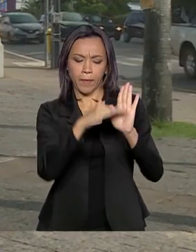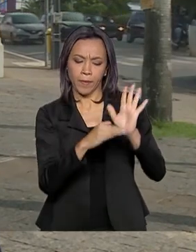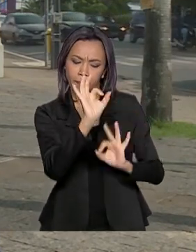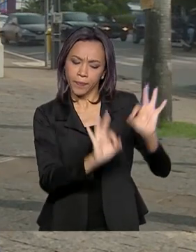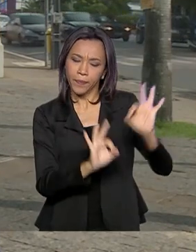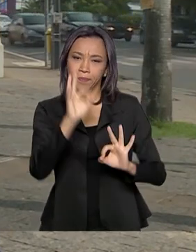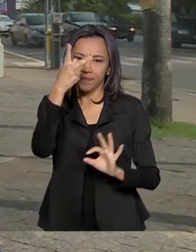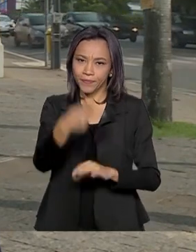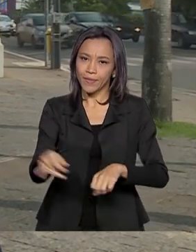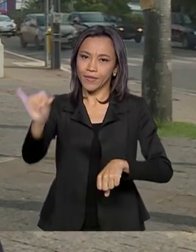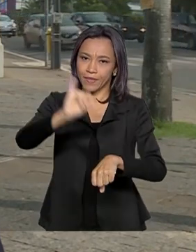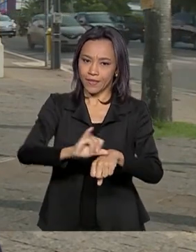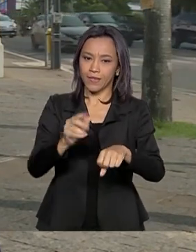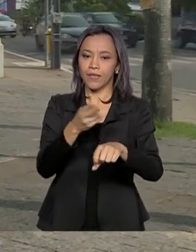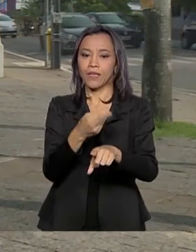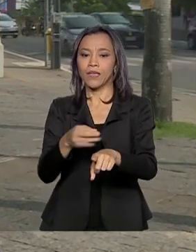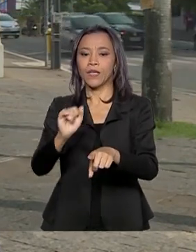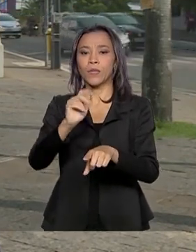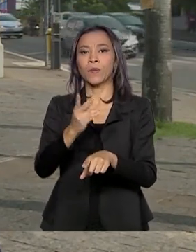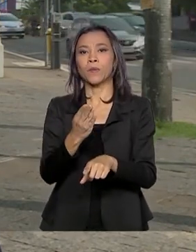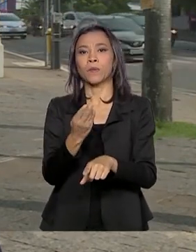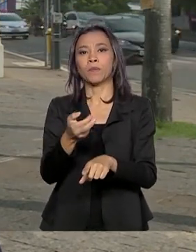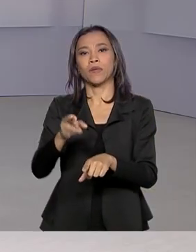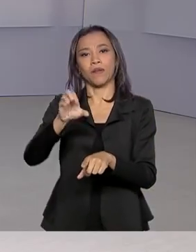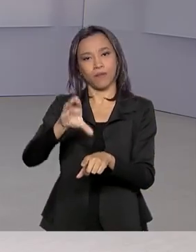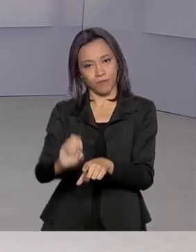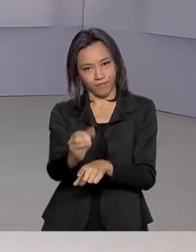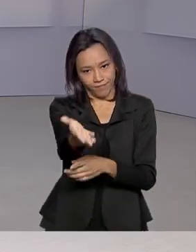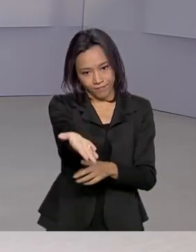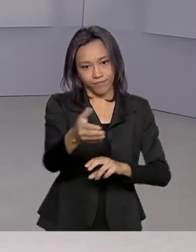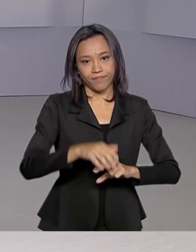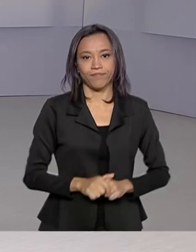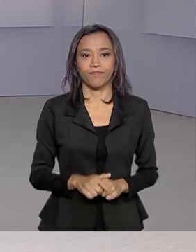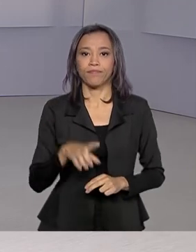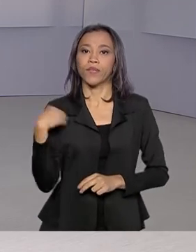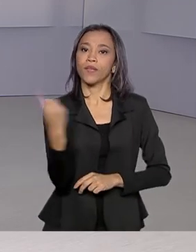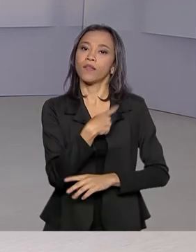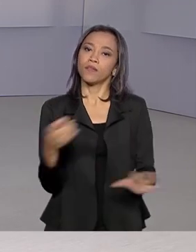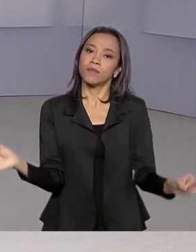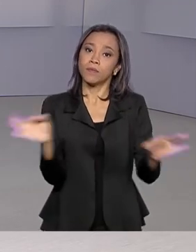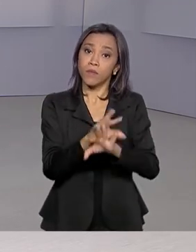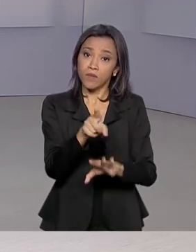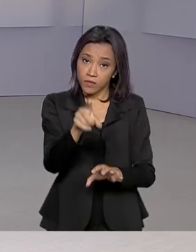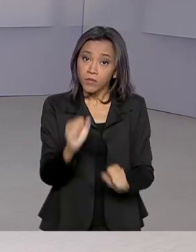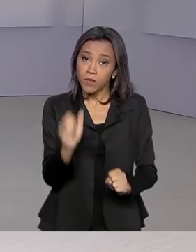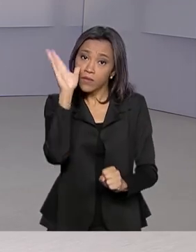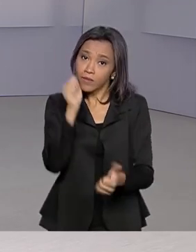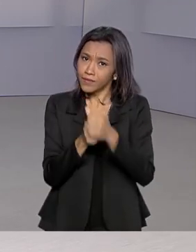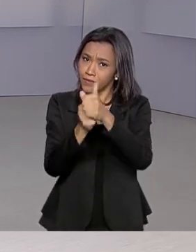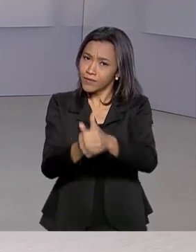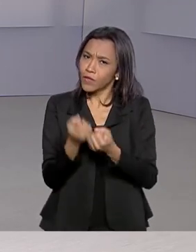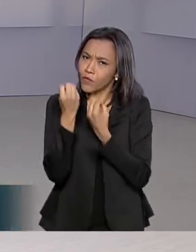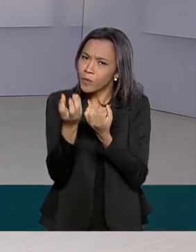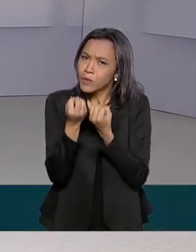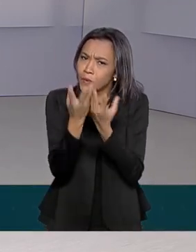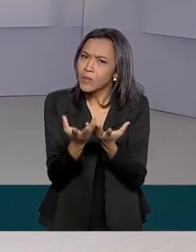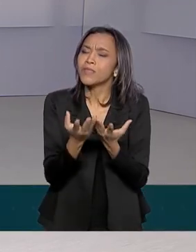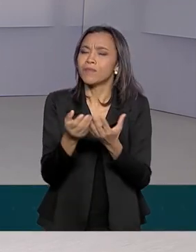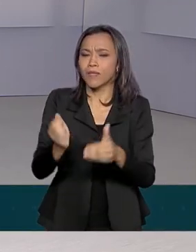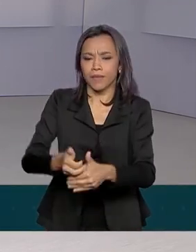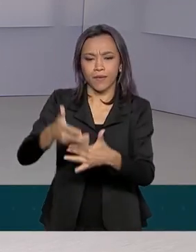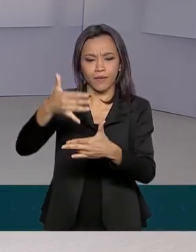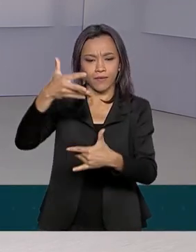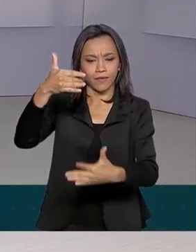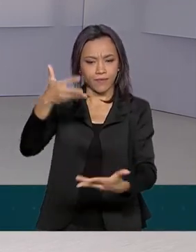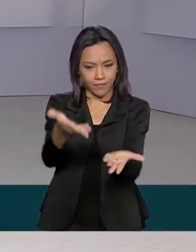Branco, Dima Soldi, para o governo agora. A gente fica por aqui. Você continua bem informado também pelas nossas